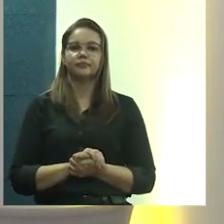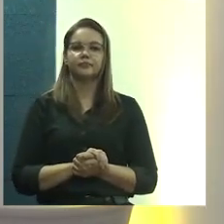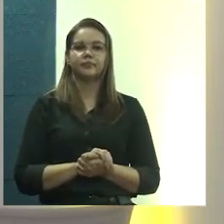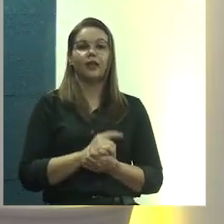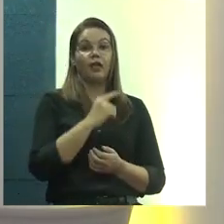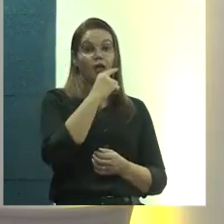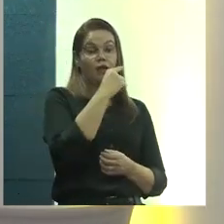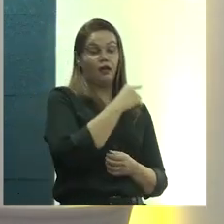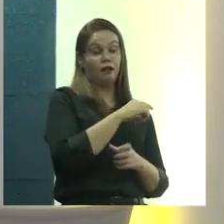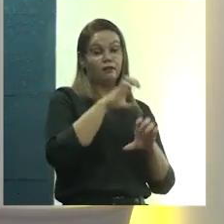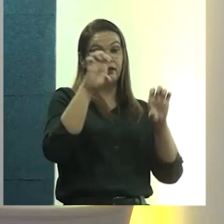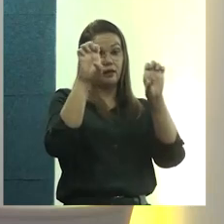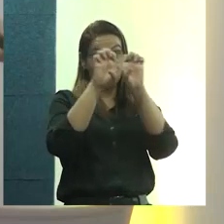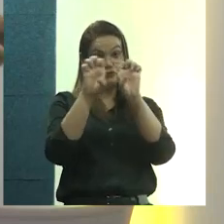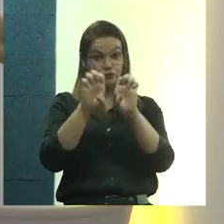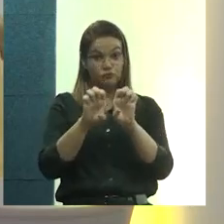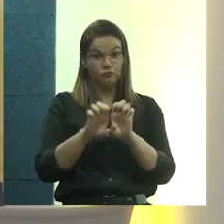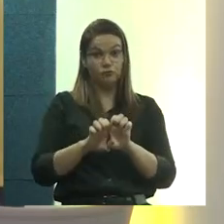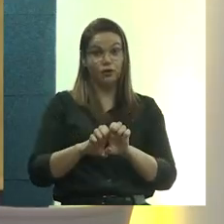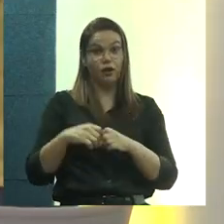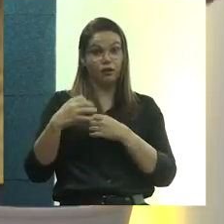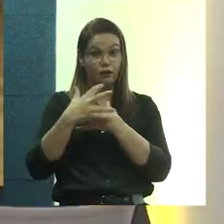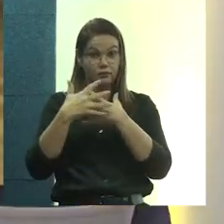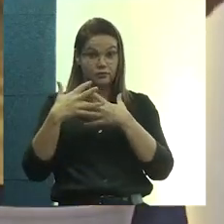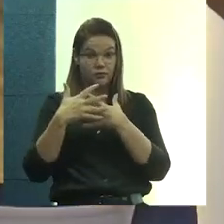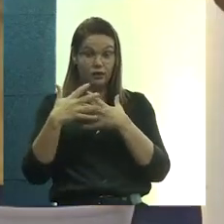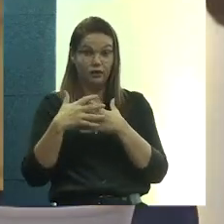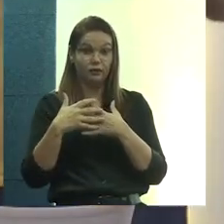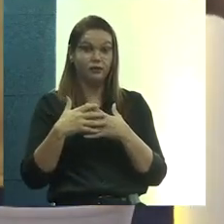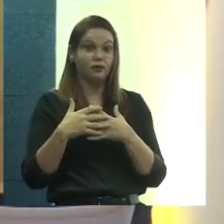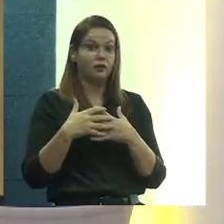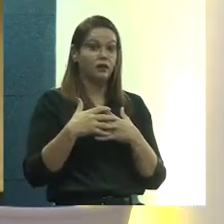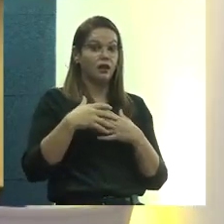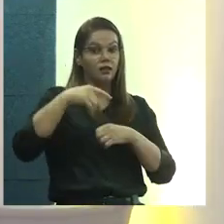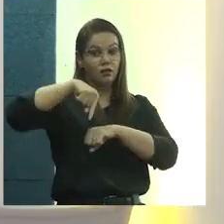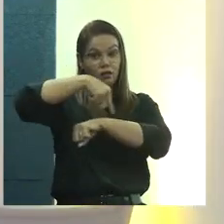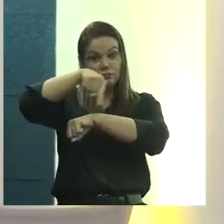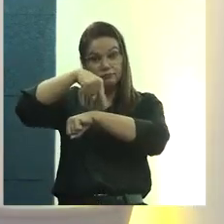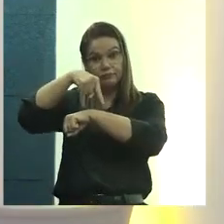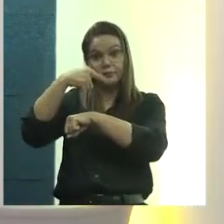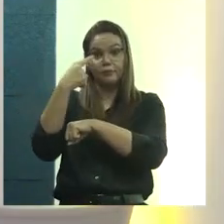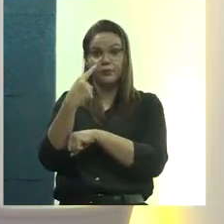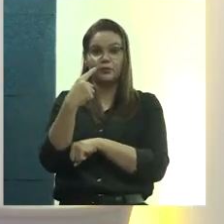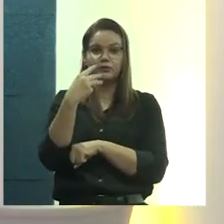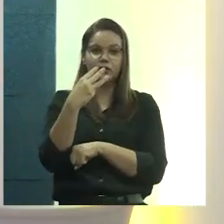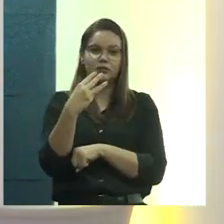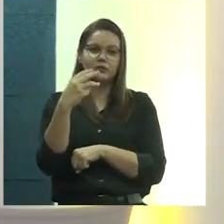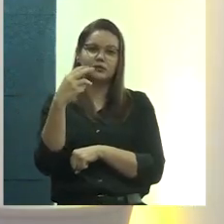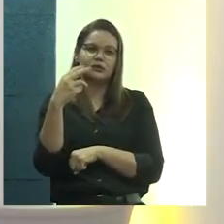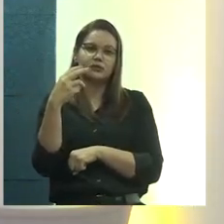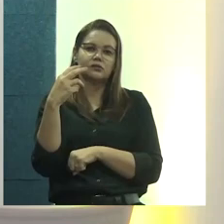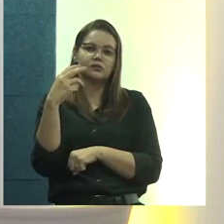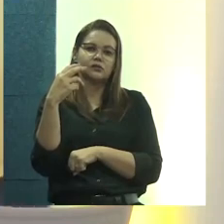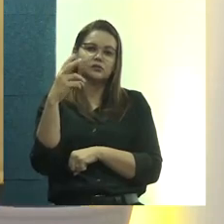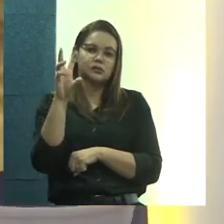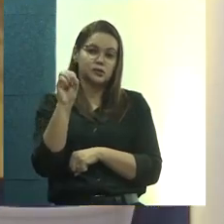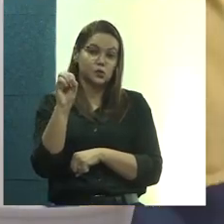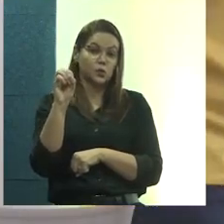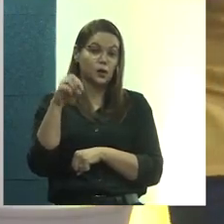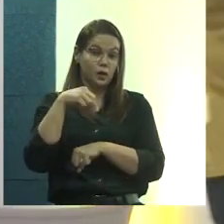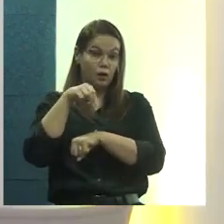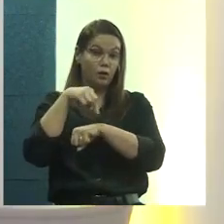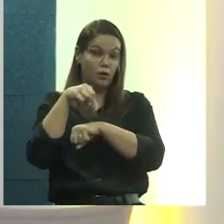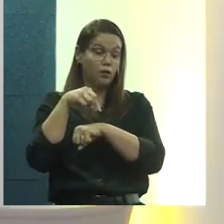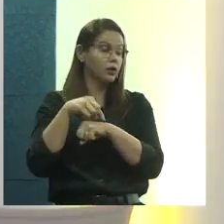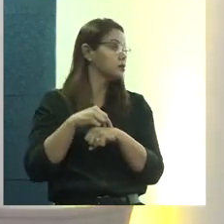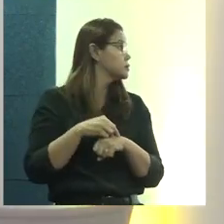Aí, aqui, a tem a estrutura do AB Cidade, então, tem uma carga horária de 1.350 horas, uma carga grande, Das